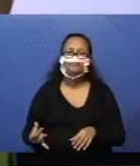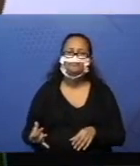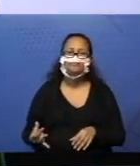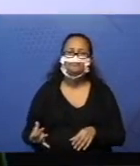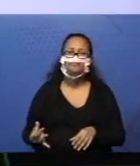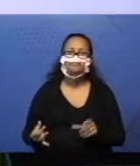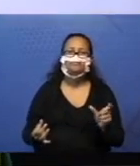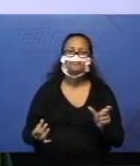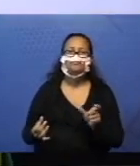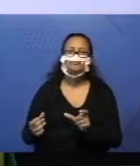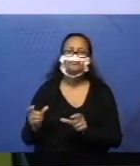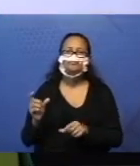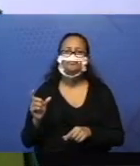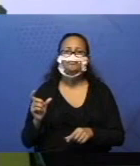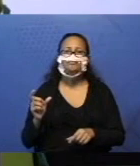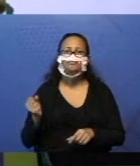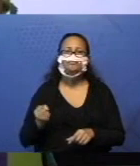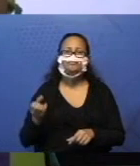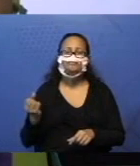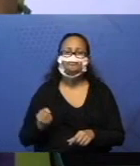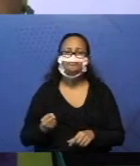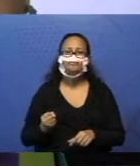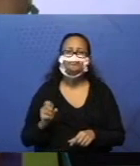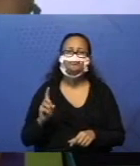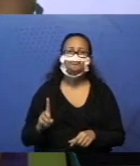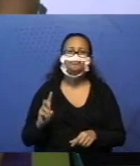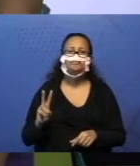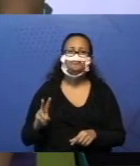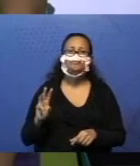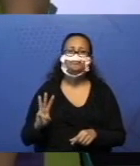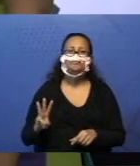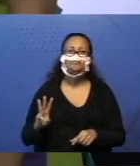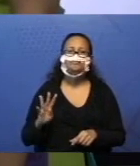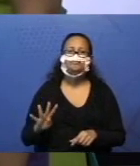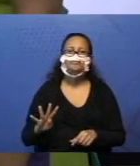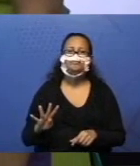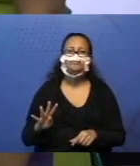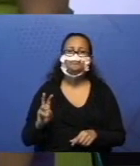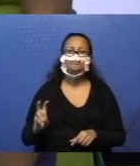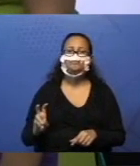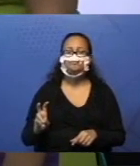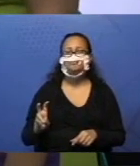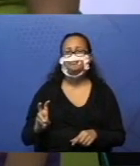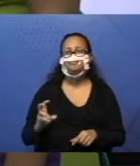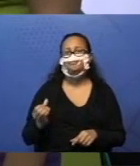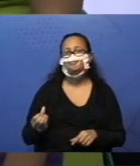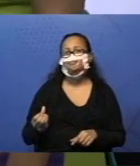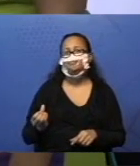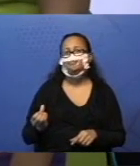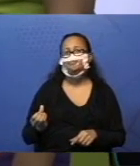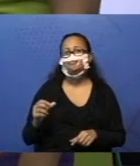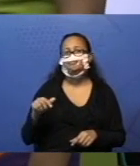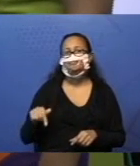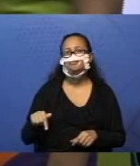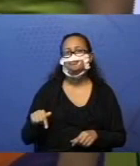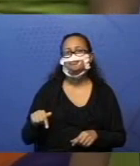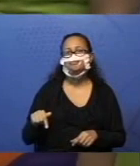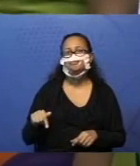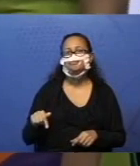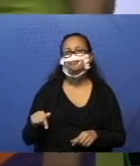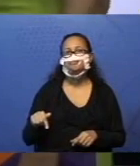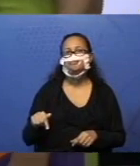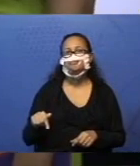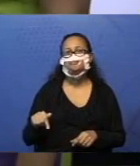branco eu tenho. 1, 2, 3, 4, 5, 6, 7.